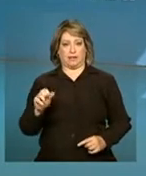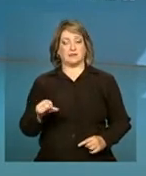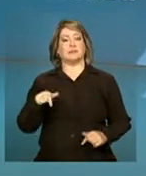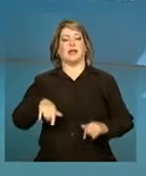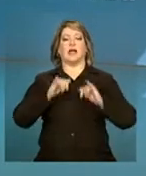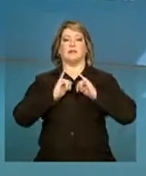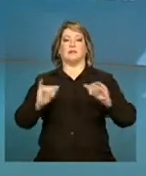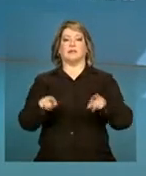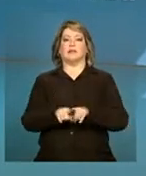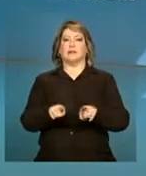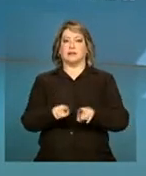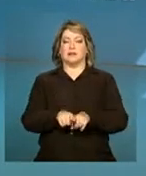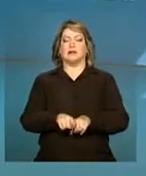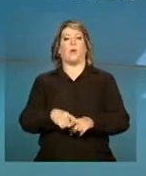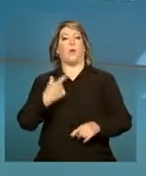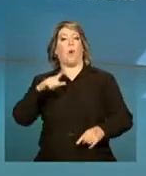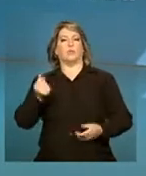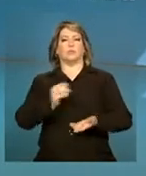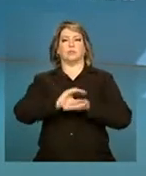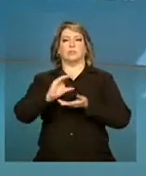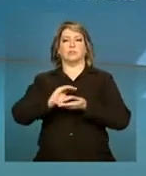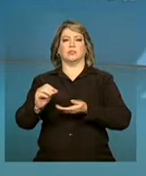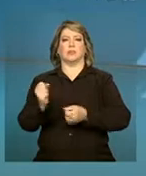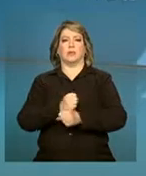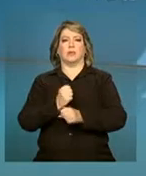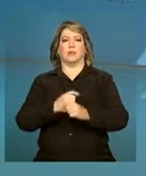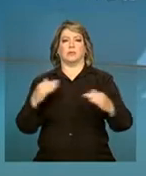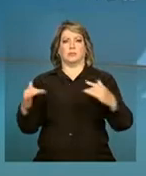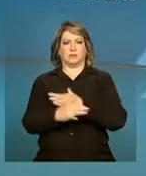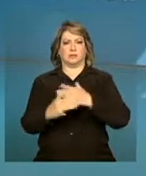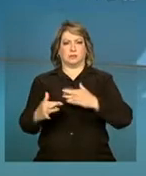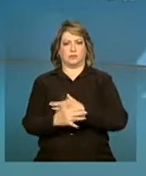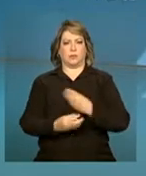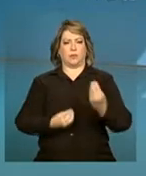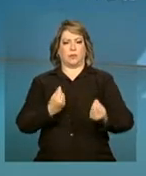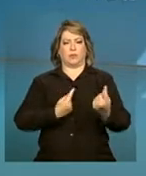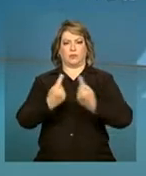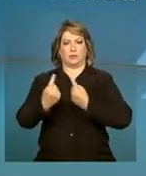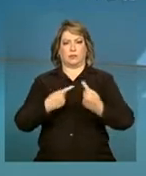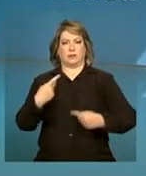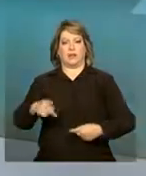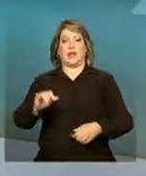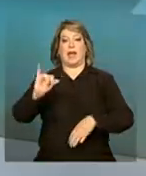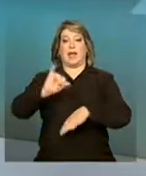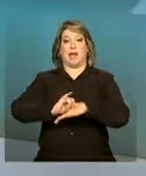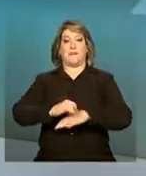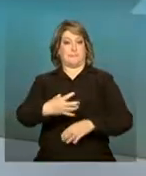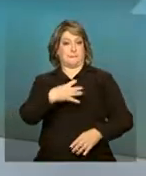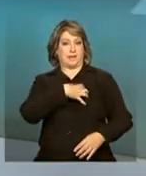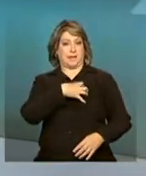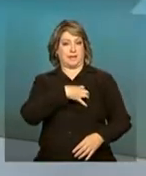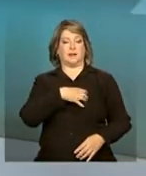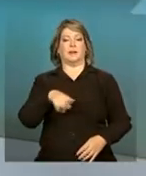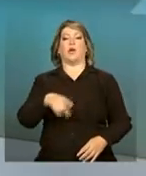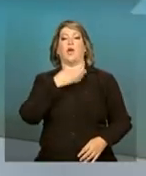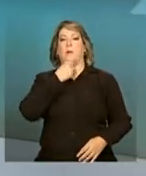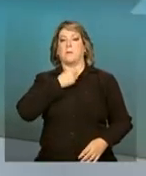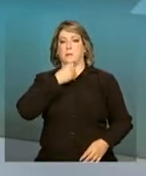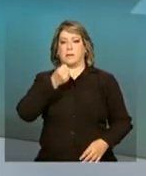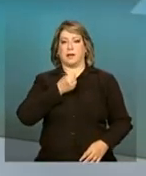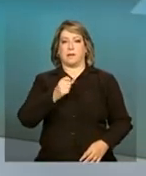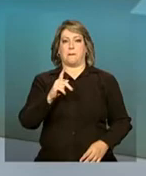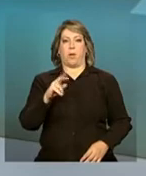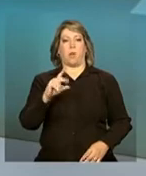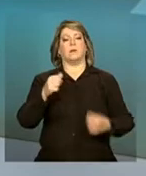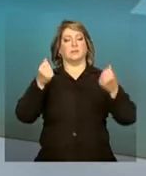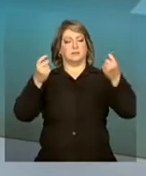ser anunciados outros investimentos em mobilidade urbana para a capital da Bahia. O repórter Paulo La Salva está em Salvador